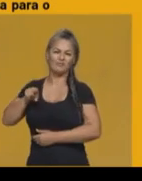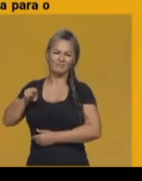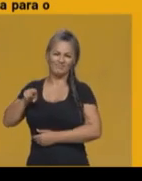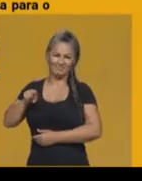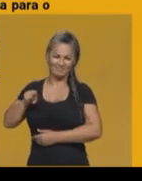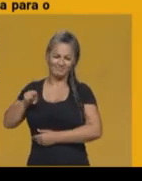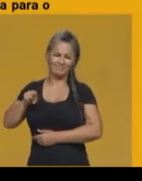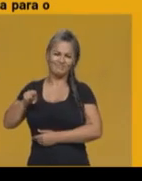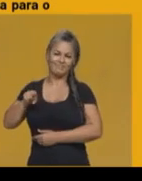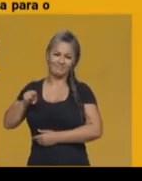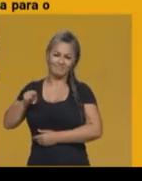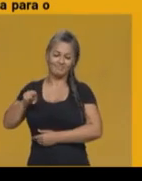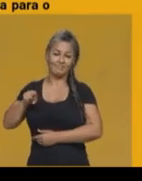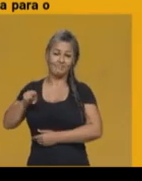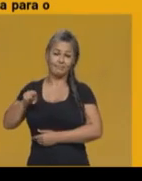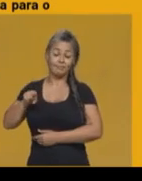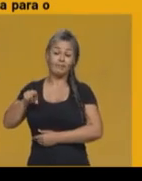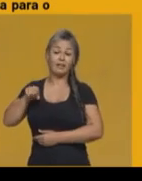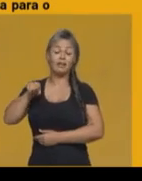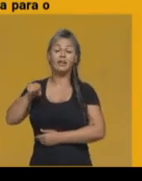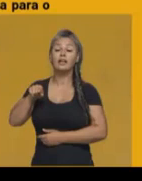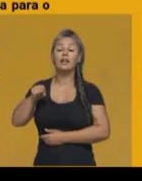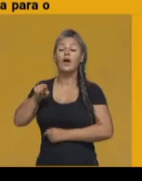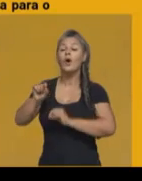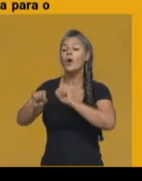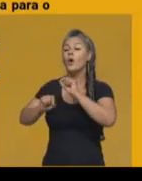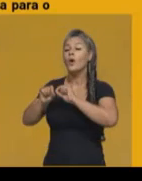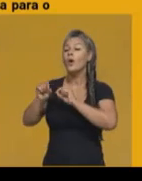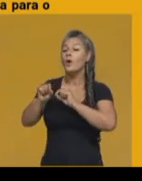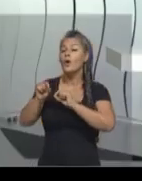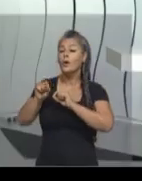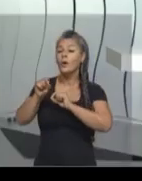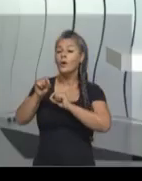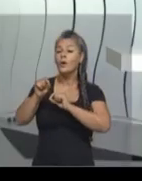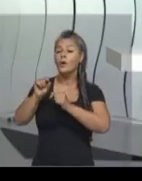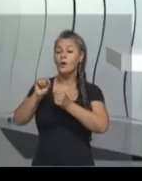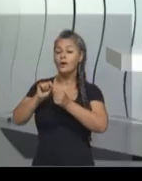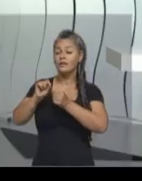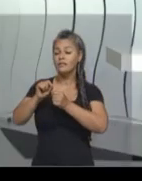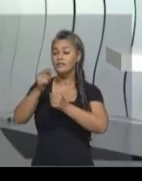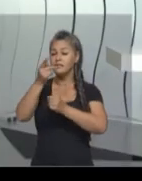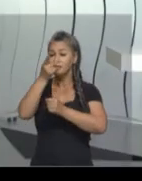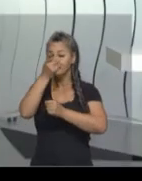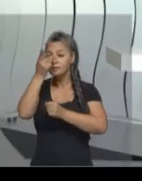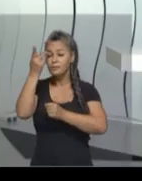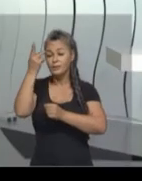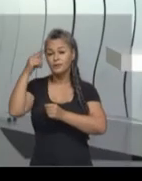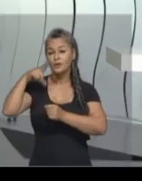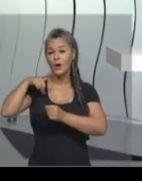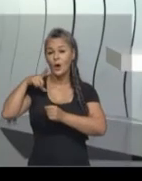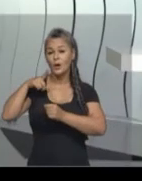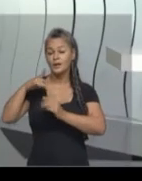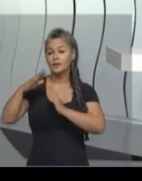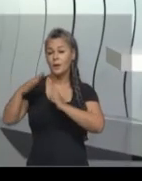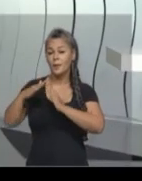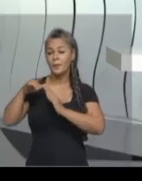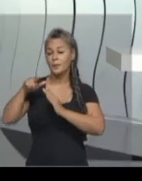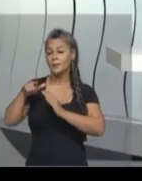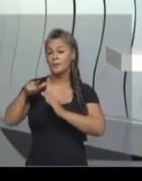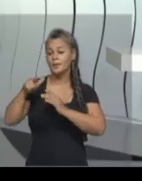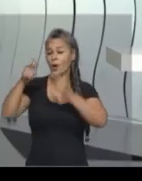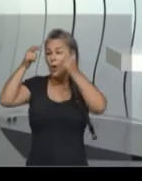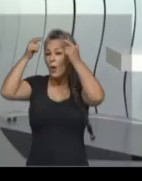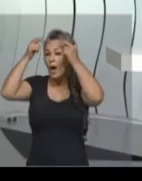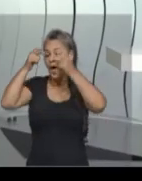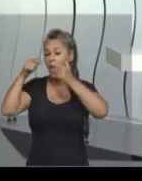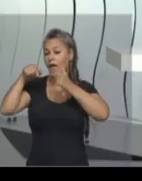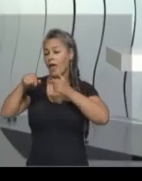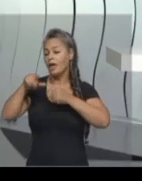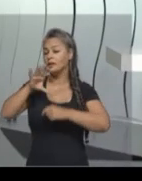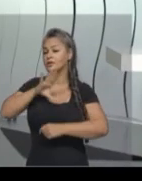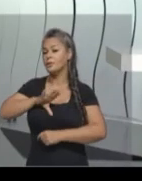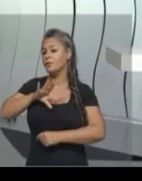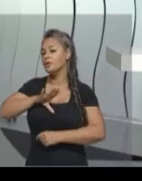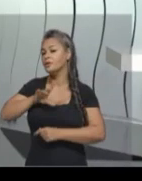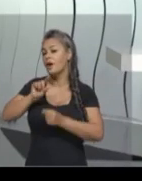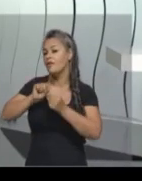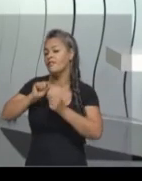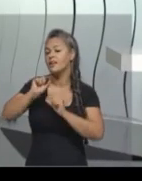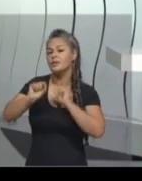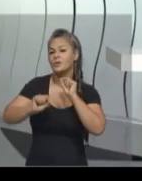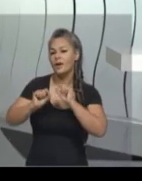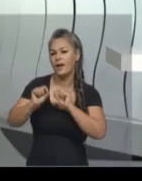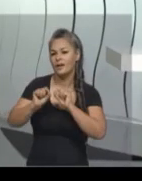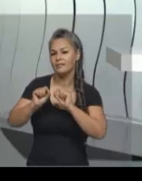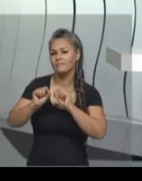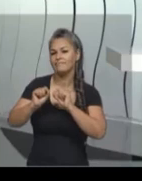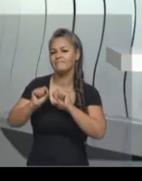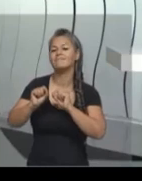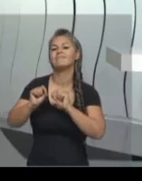colônia de Portugal, Dom João, o príncipe regente, resolveu transferir